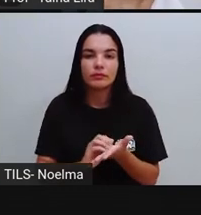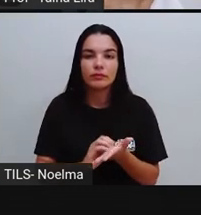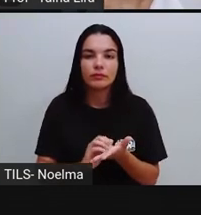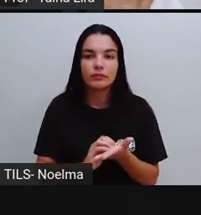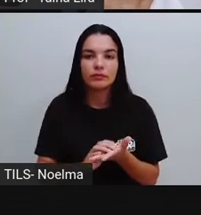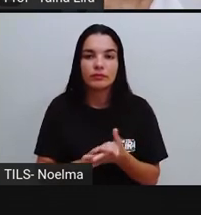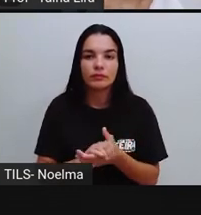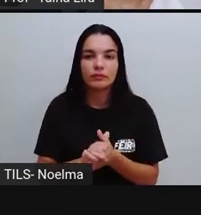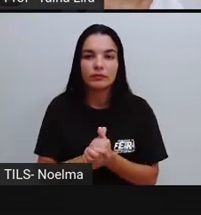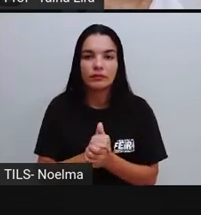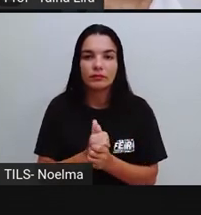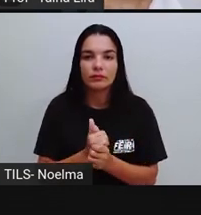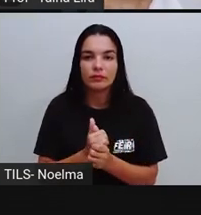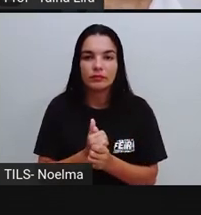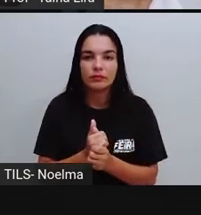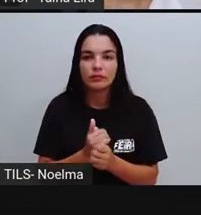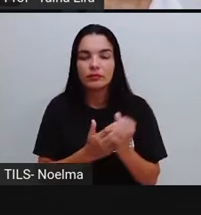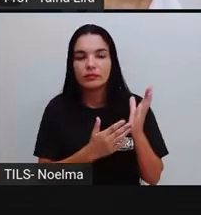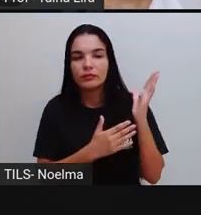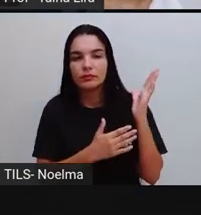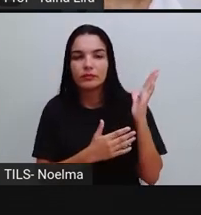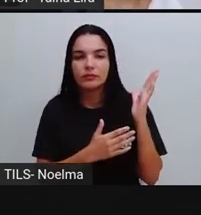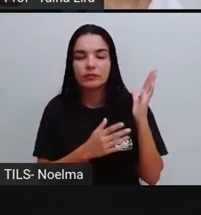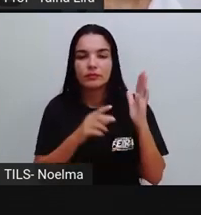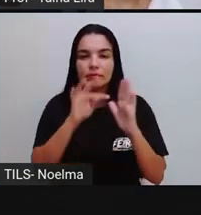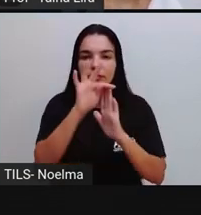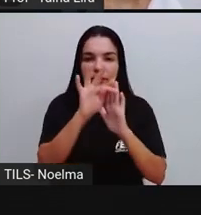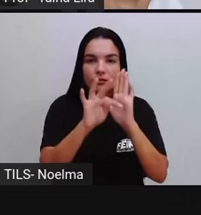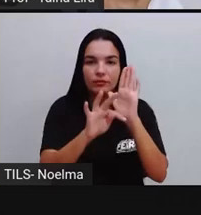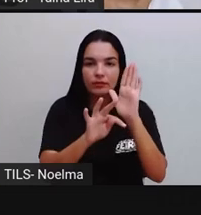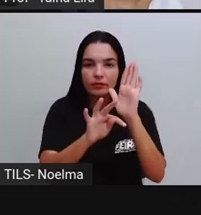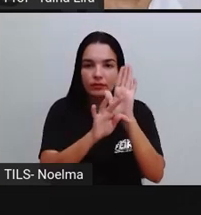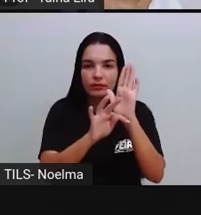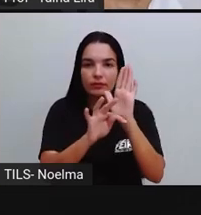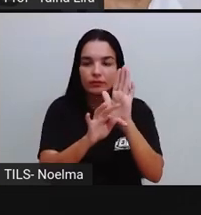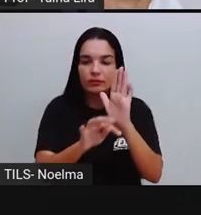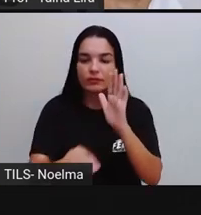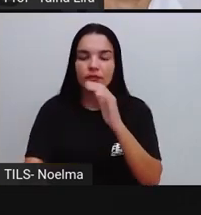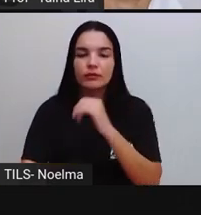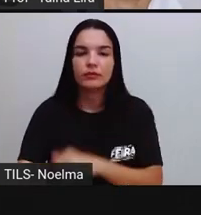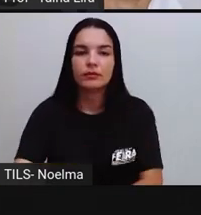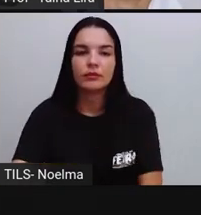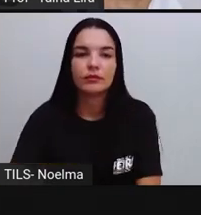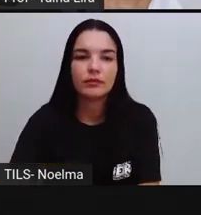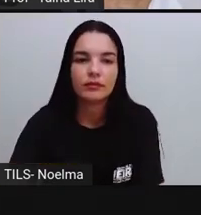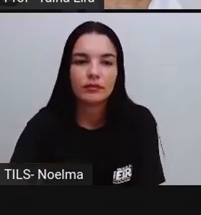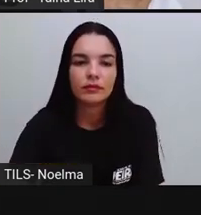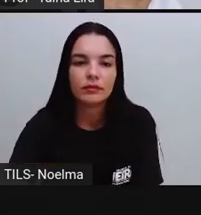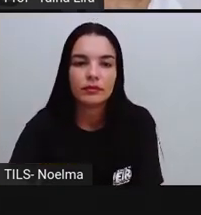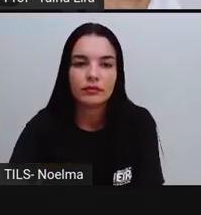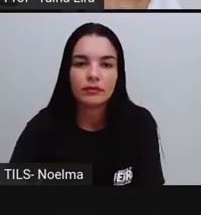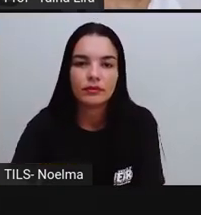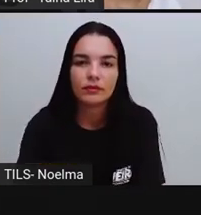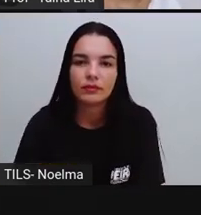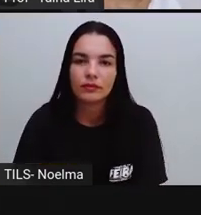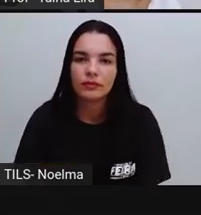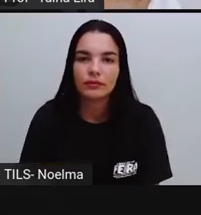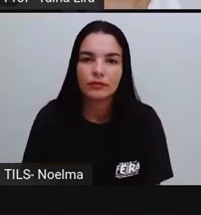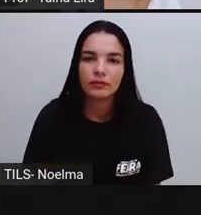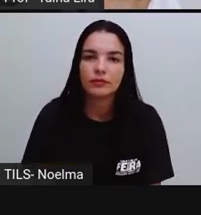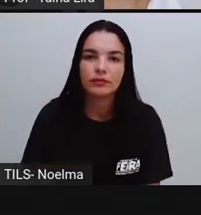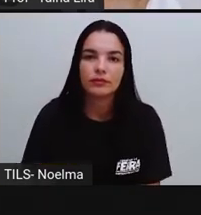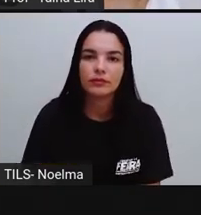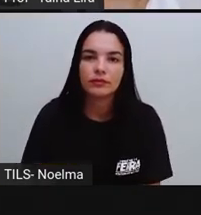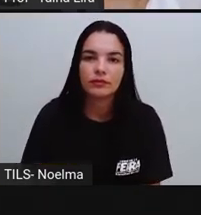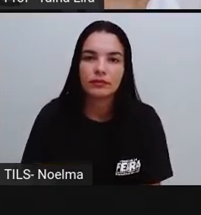Cuxiú de nariz branco, Tá? Cuxiú chegou no chalé, Olha